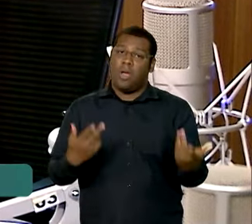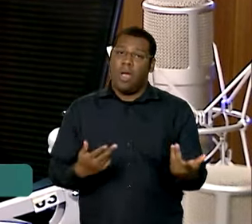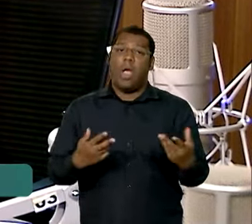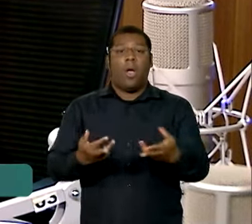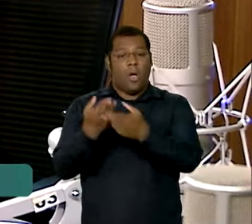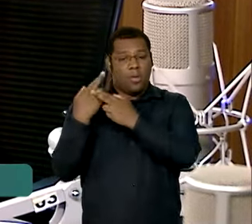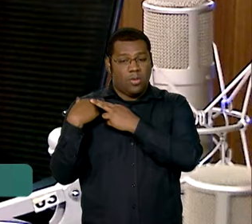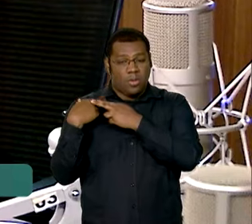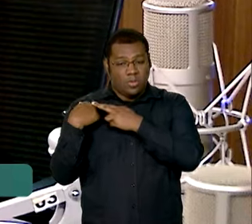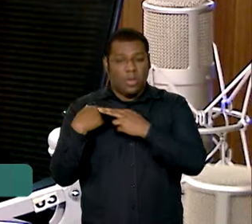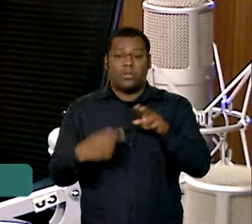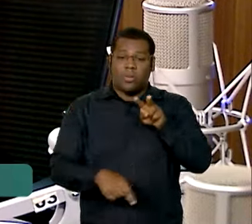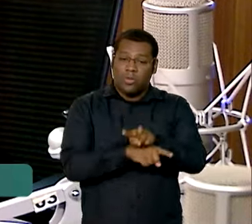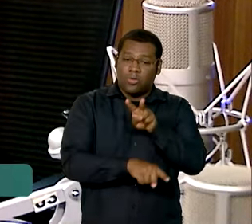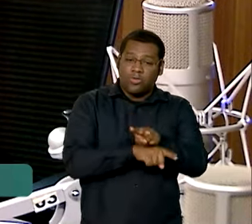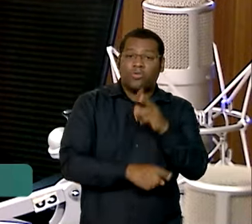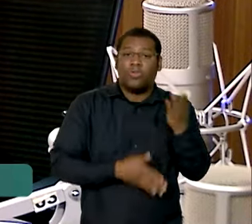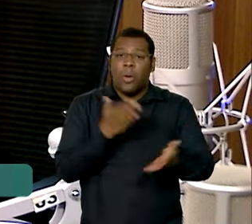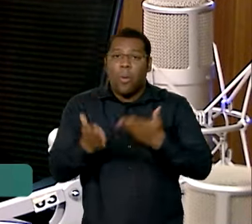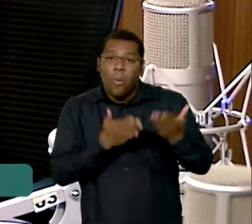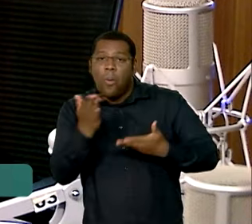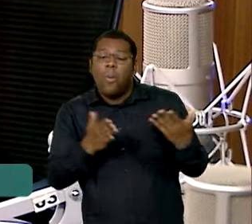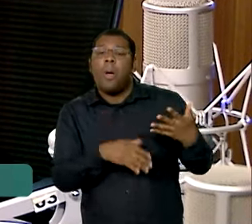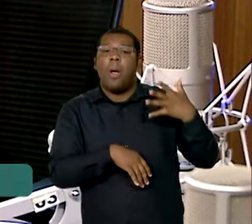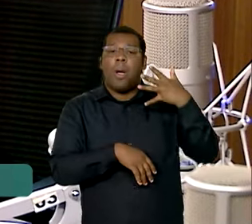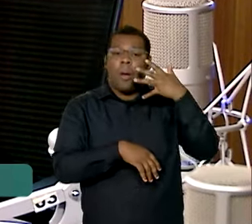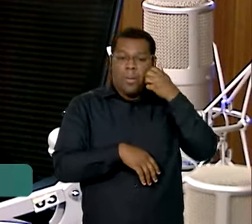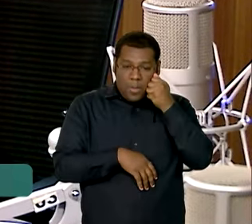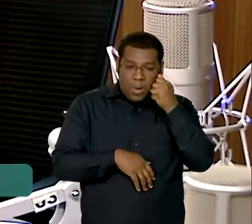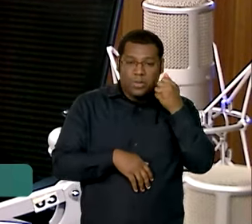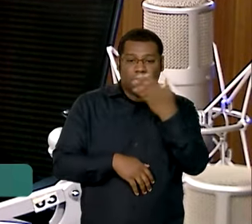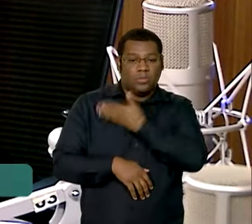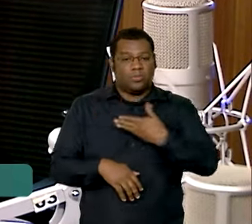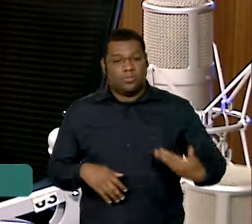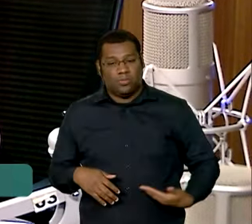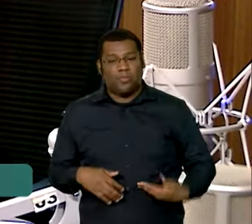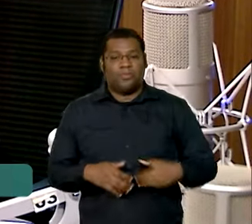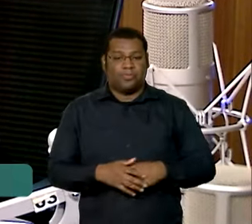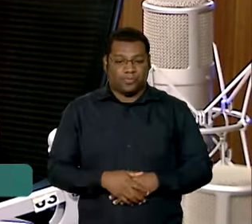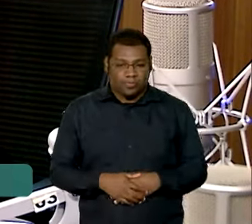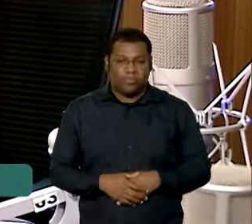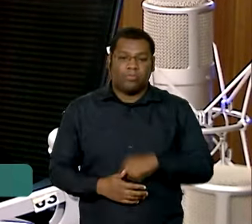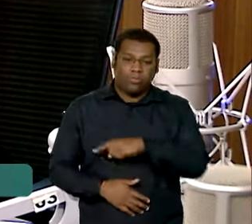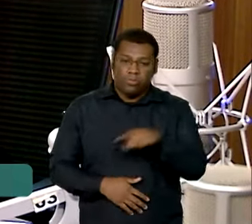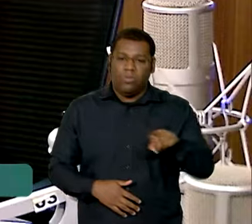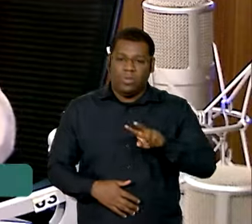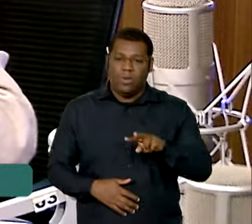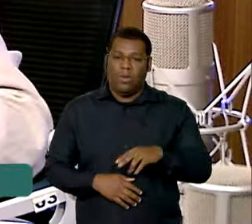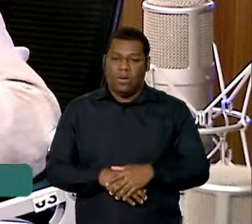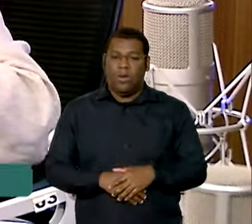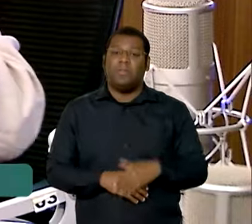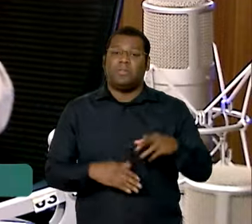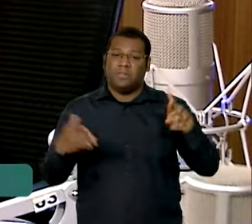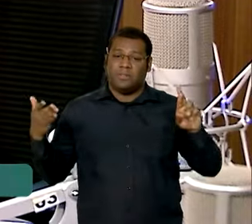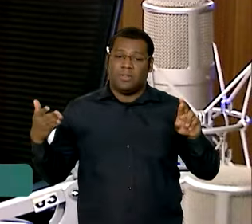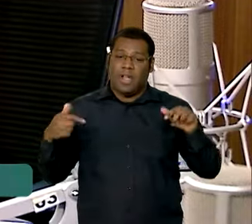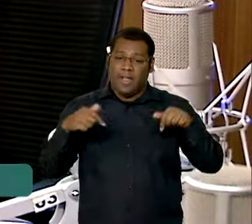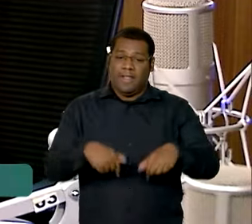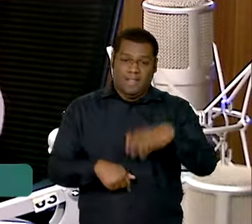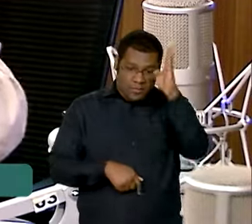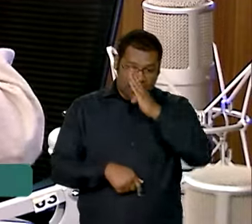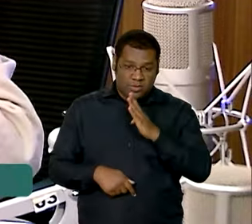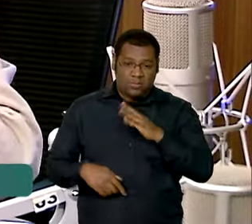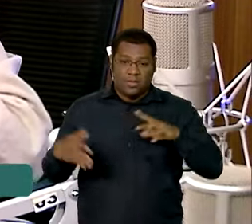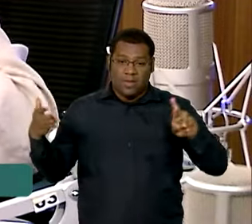dos nossos patrimônios, cuidar dessas nossas memórias, porque a partir desse momento que você tem esse reconhecimento internacional, e o Brasil tem vários,